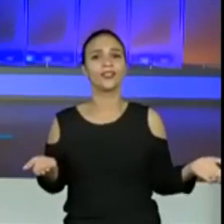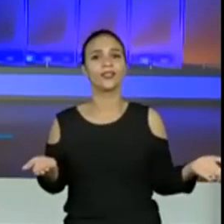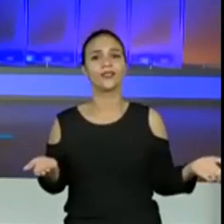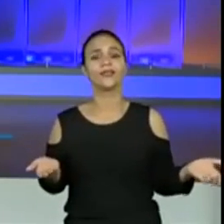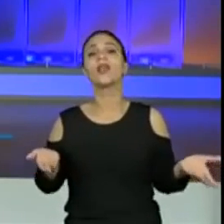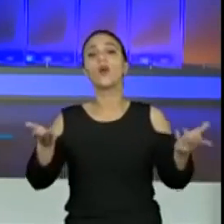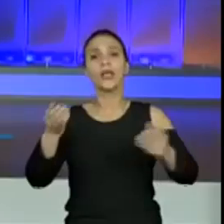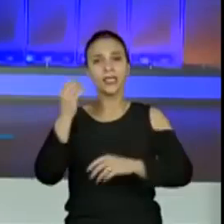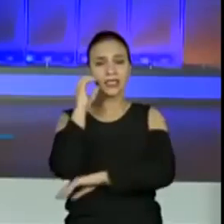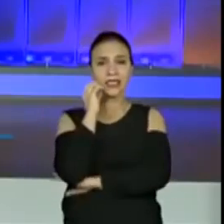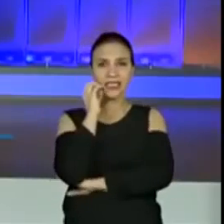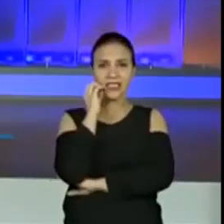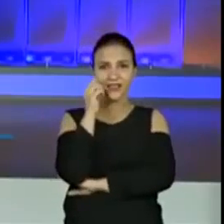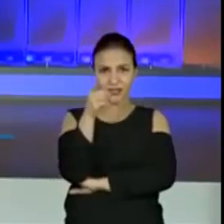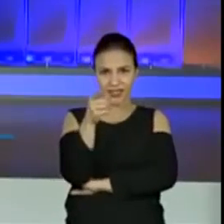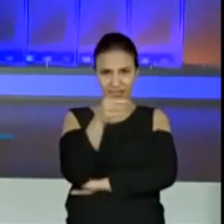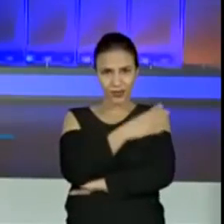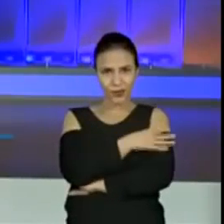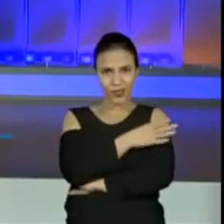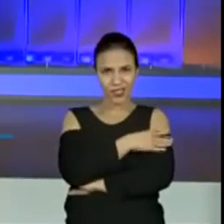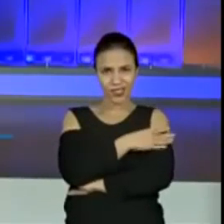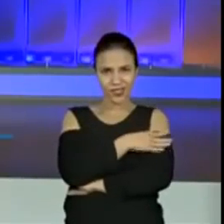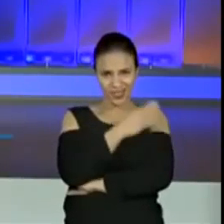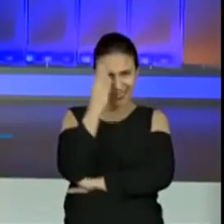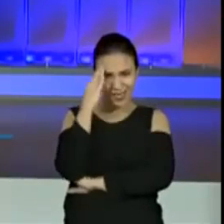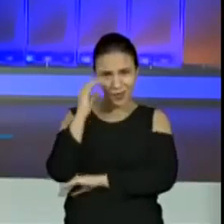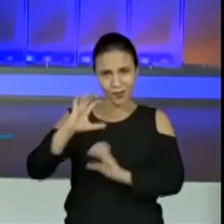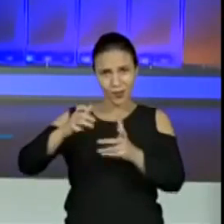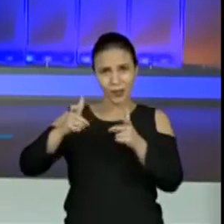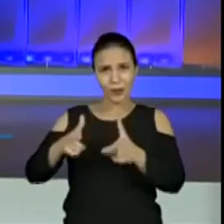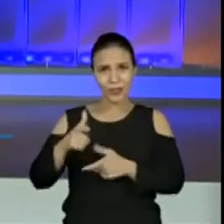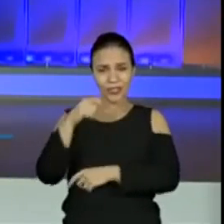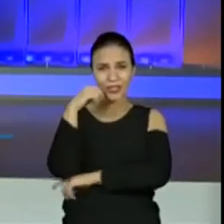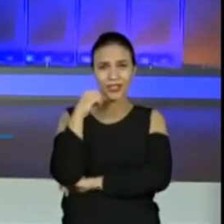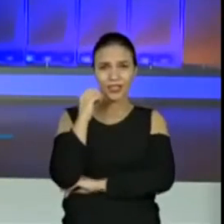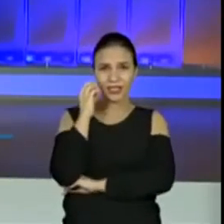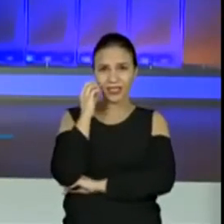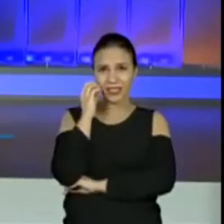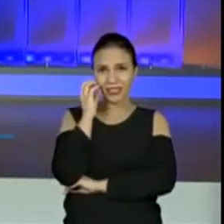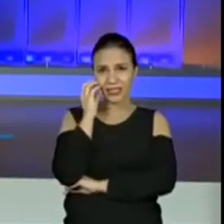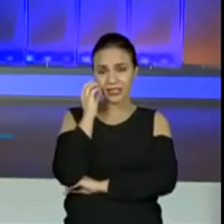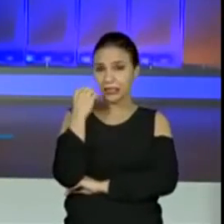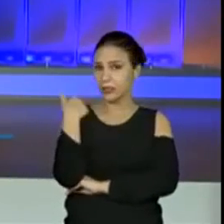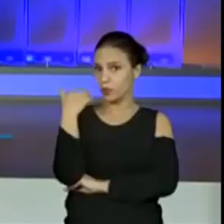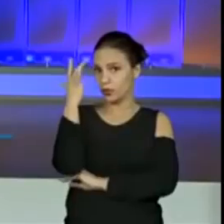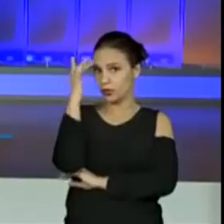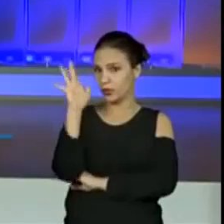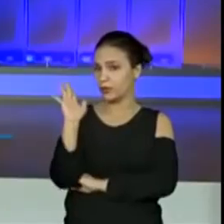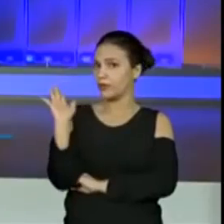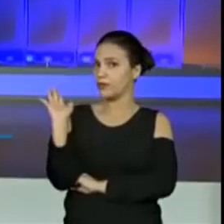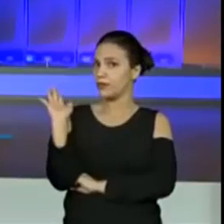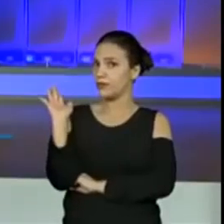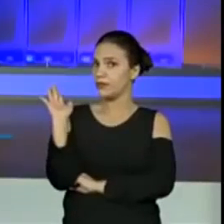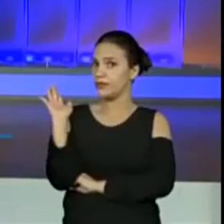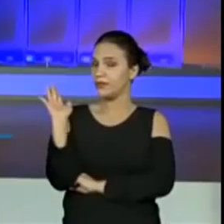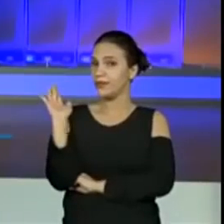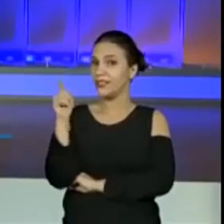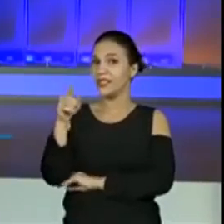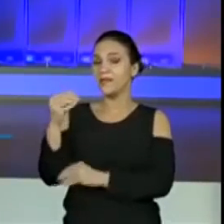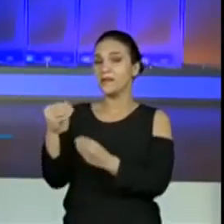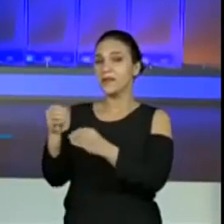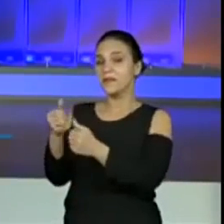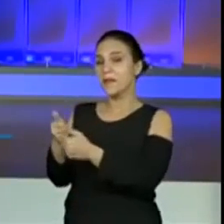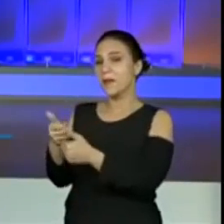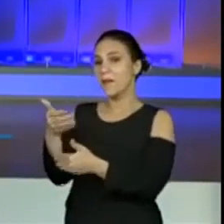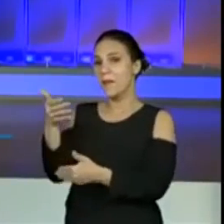E aí? Será que você do quarto ano sabe onde a bola foi parar? Eu não sei. Olha, tem gente aqui falando